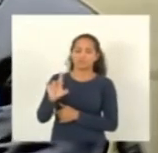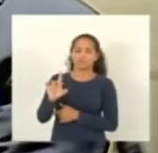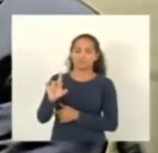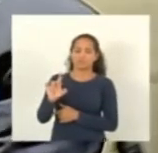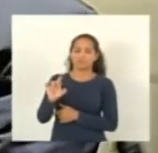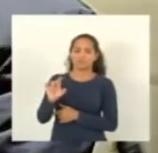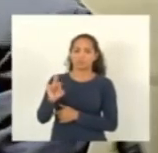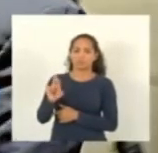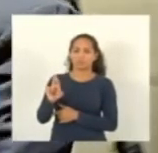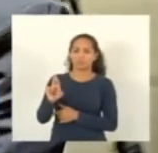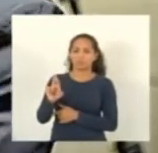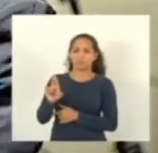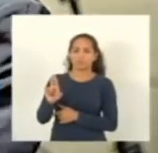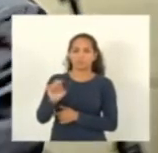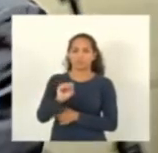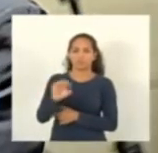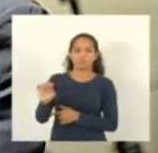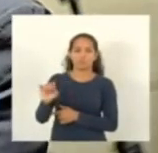Marcelo muito muito